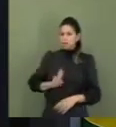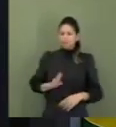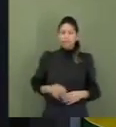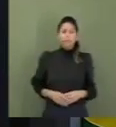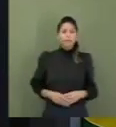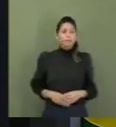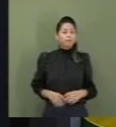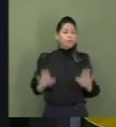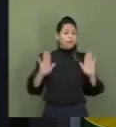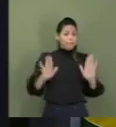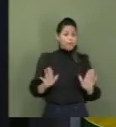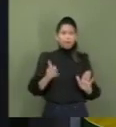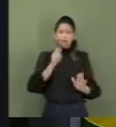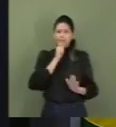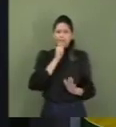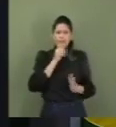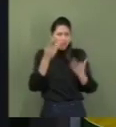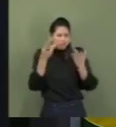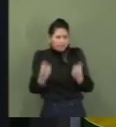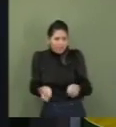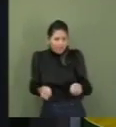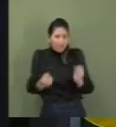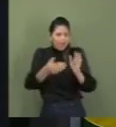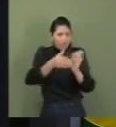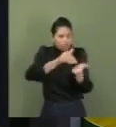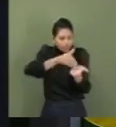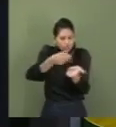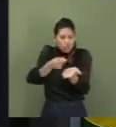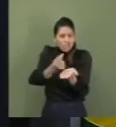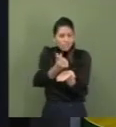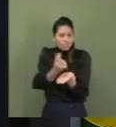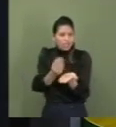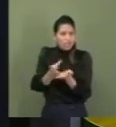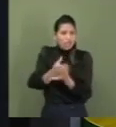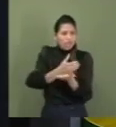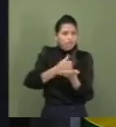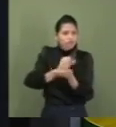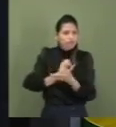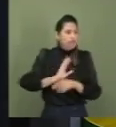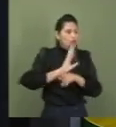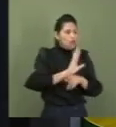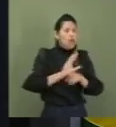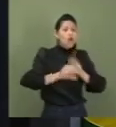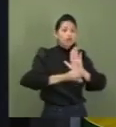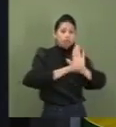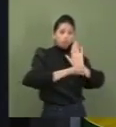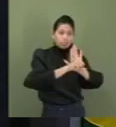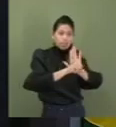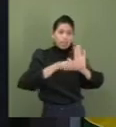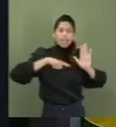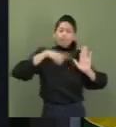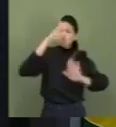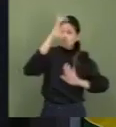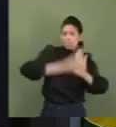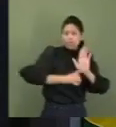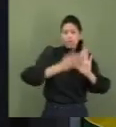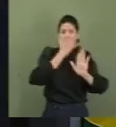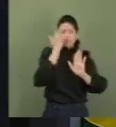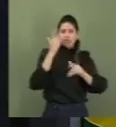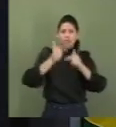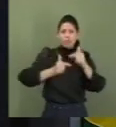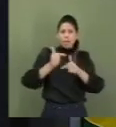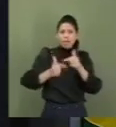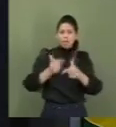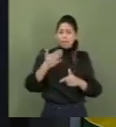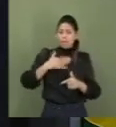não podemos ser coniventes com a retirada de recursos do Sistema S, que é direito do trabalhador brasileiro. Com a minha